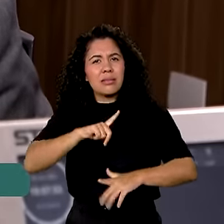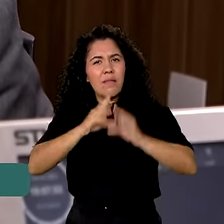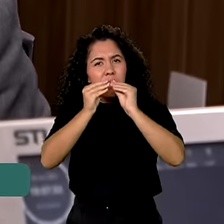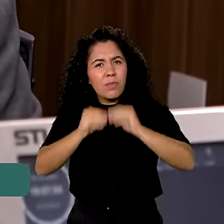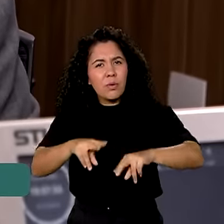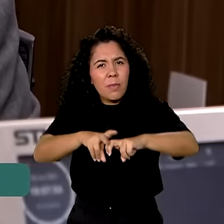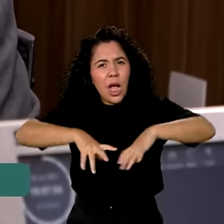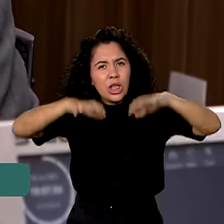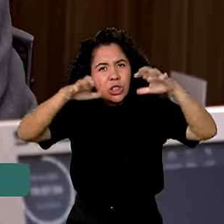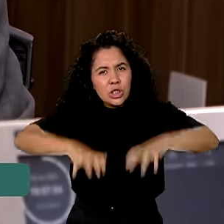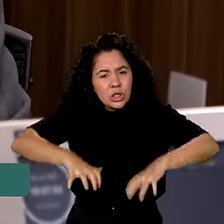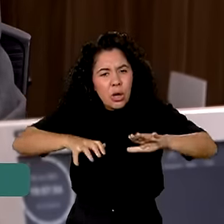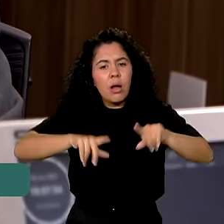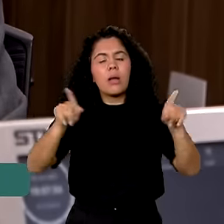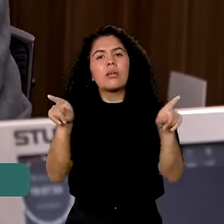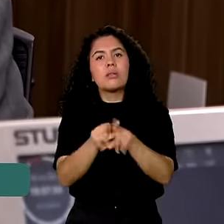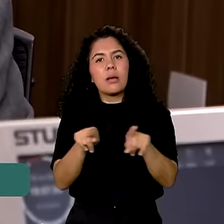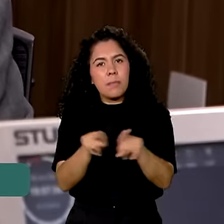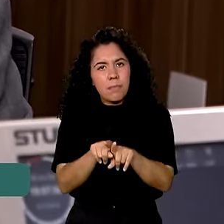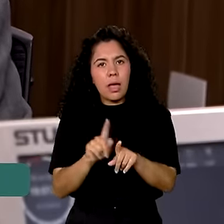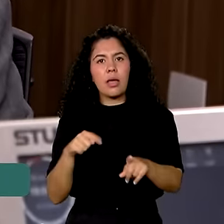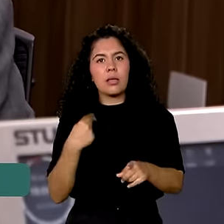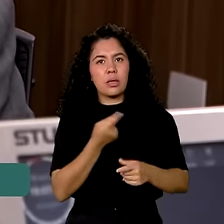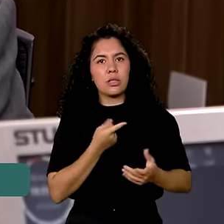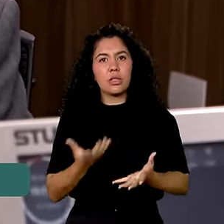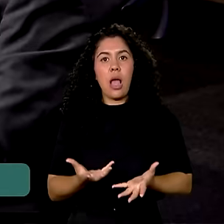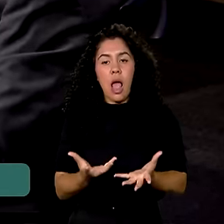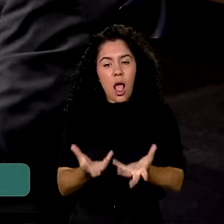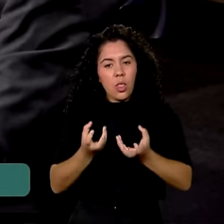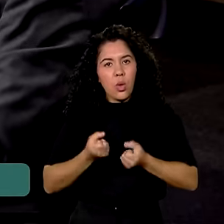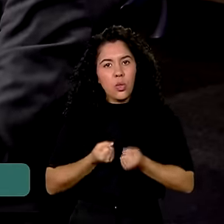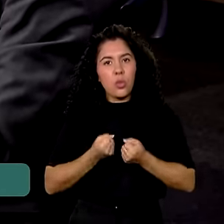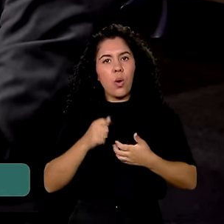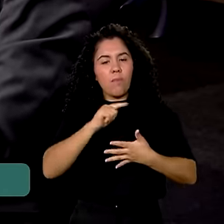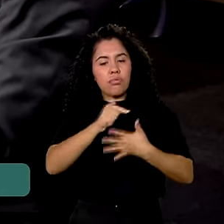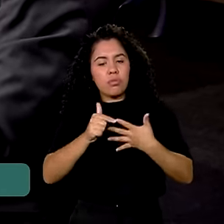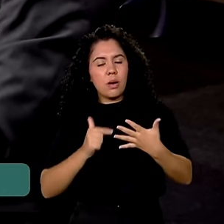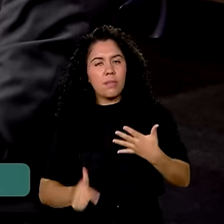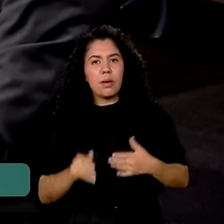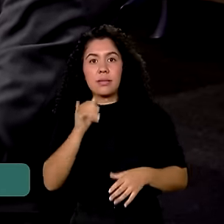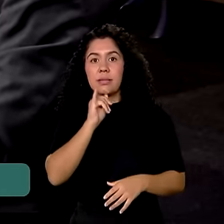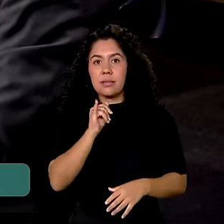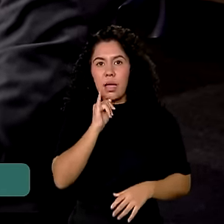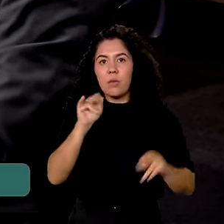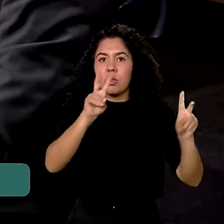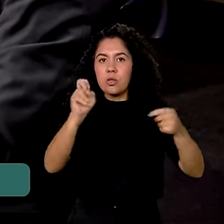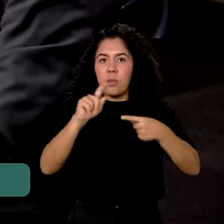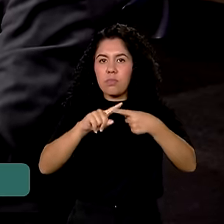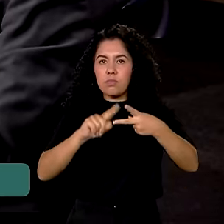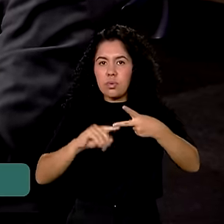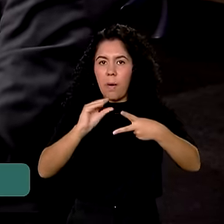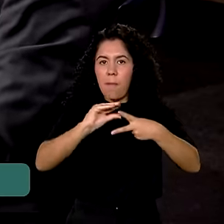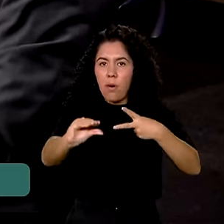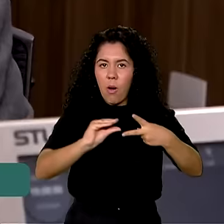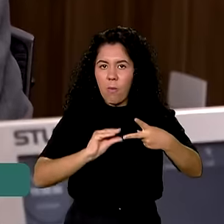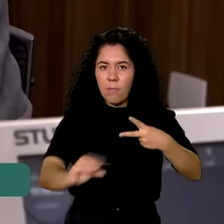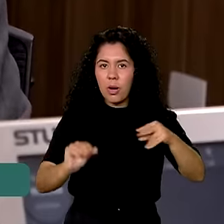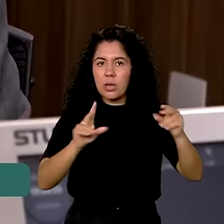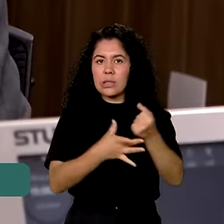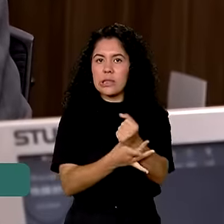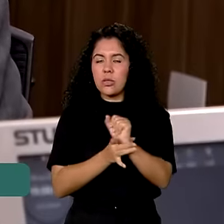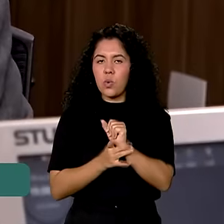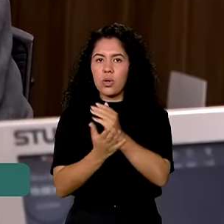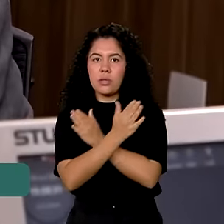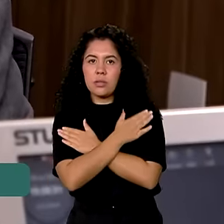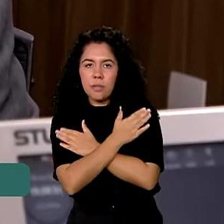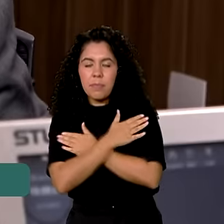para todas as ações que nós adotamos lá para cá. Duas parcelas do seguro-desemprego que foi feito para quem está desempregado, antecipação do